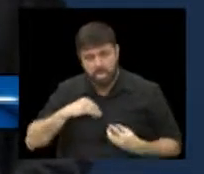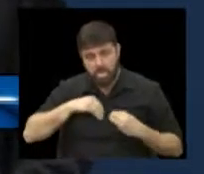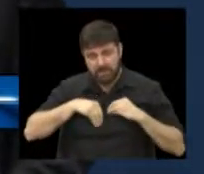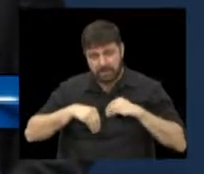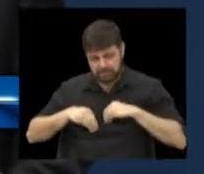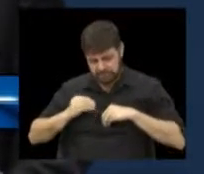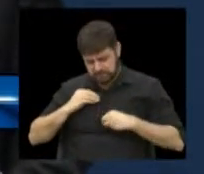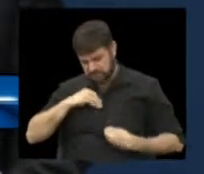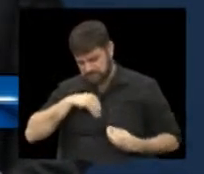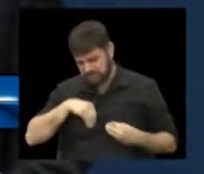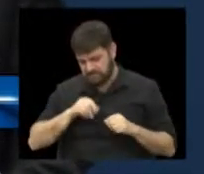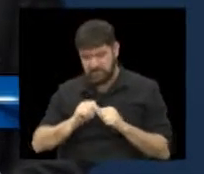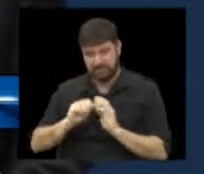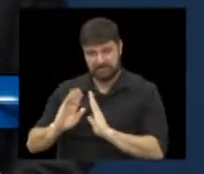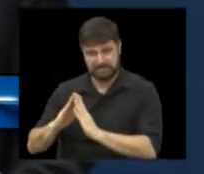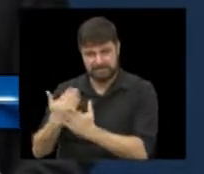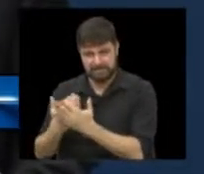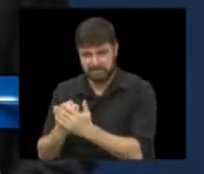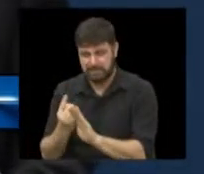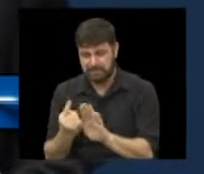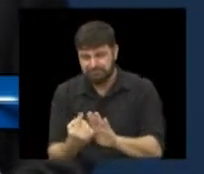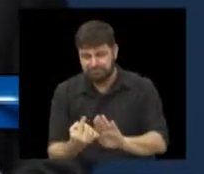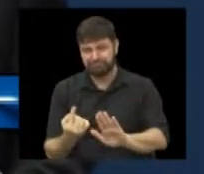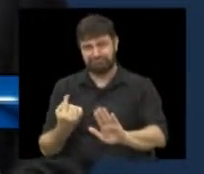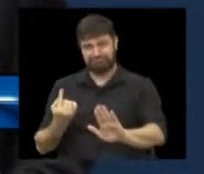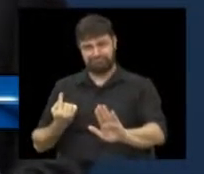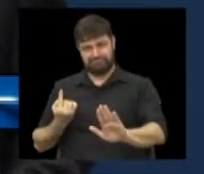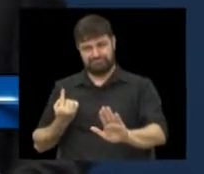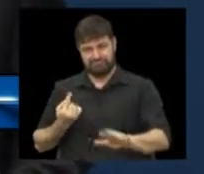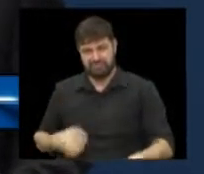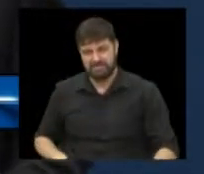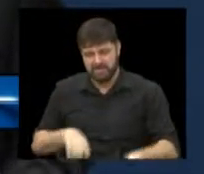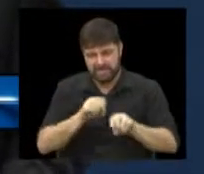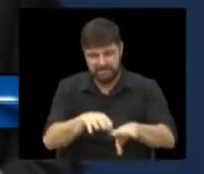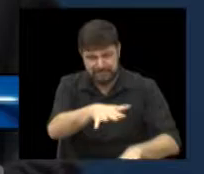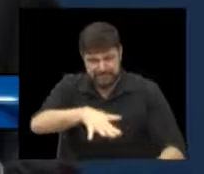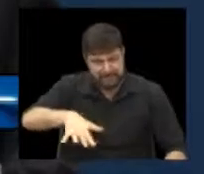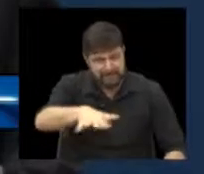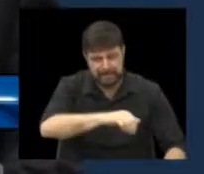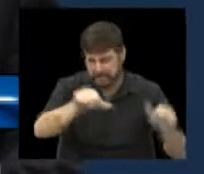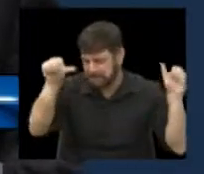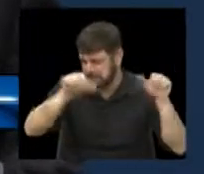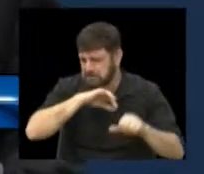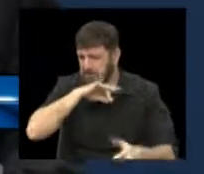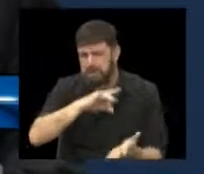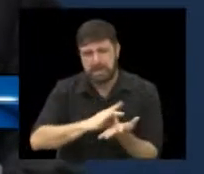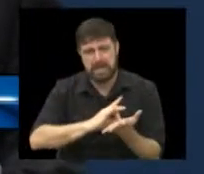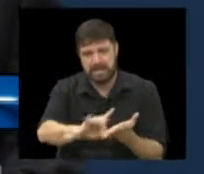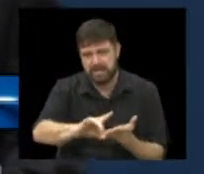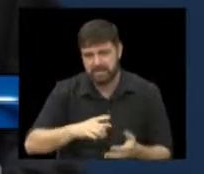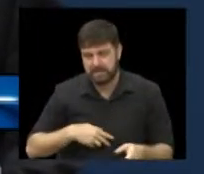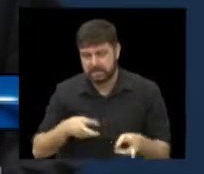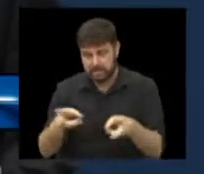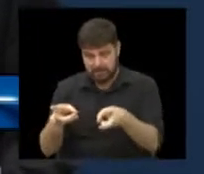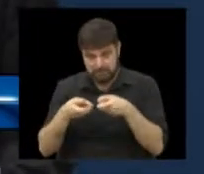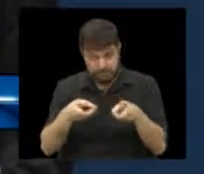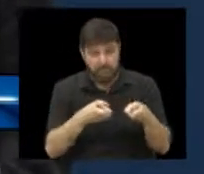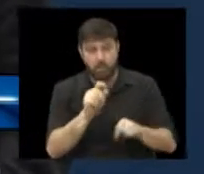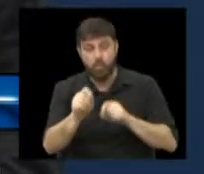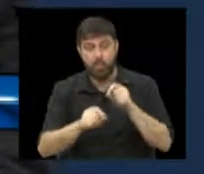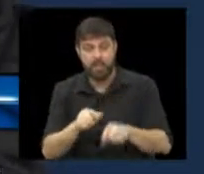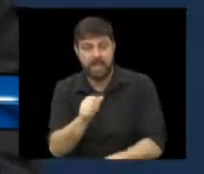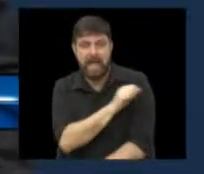pode gerar problemas nas escolas. A educação está desumana em todos os sentidos. Observa o alto índice de vazão escolar,